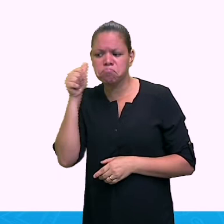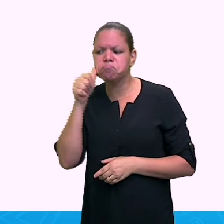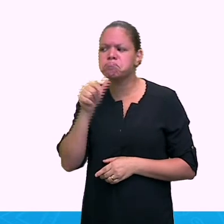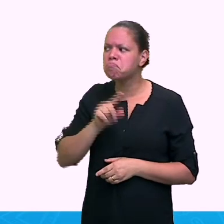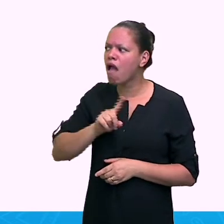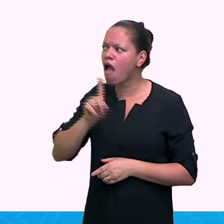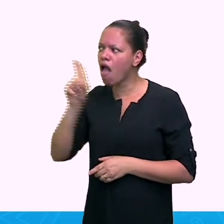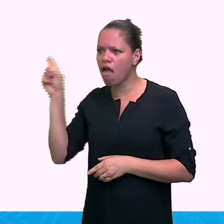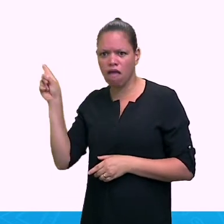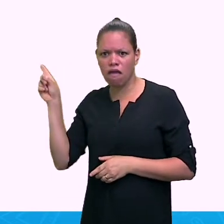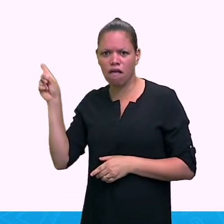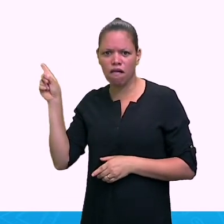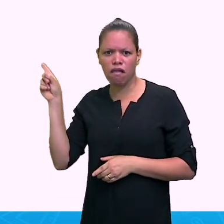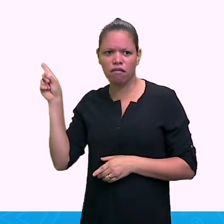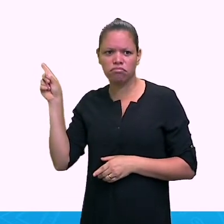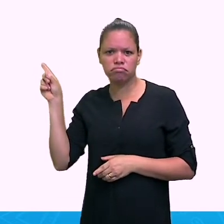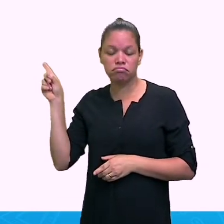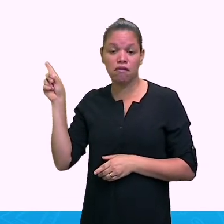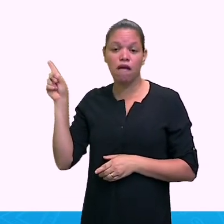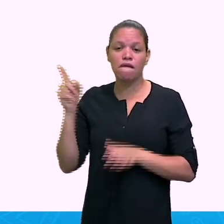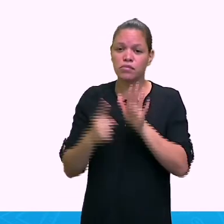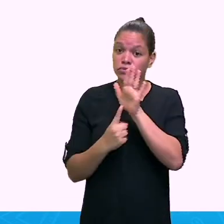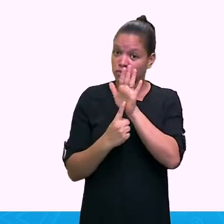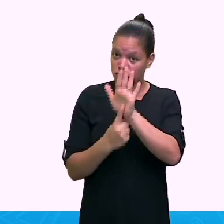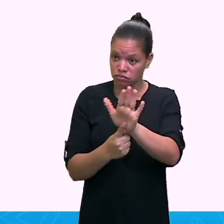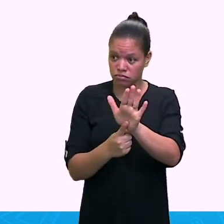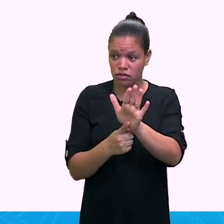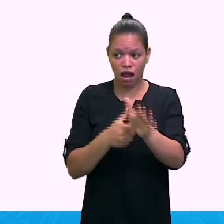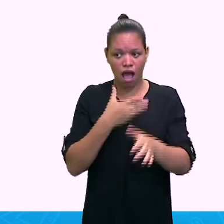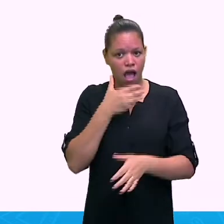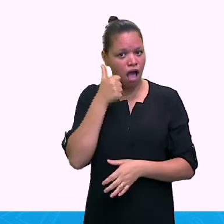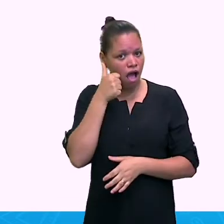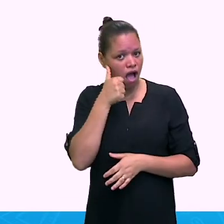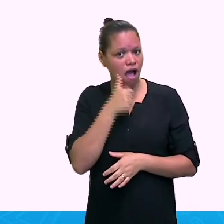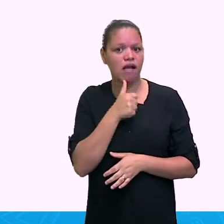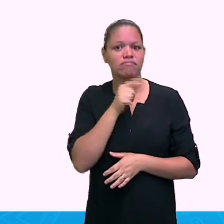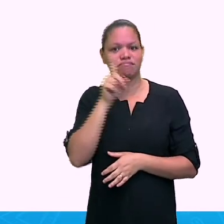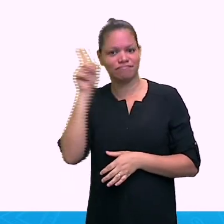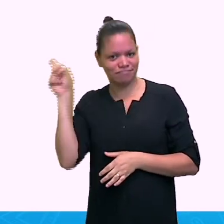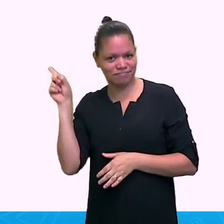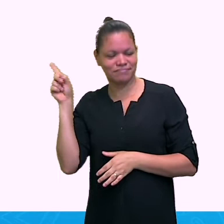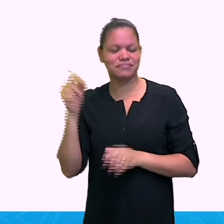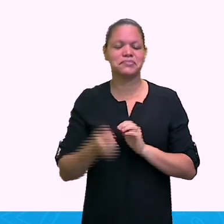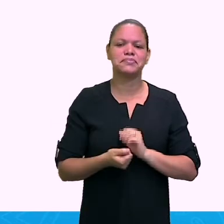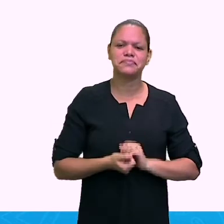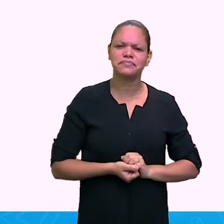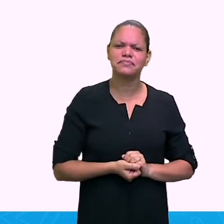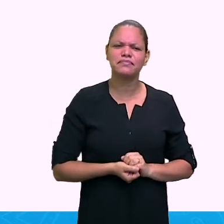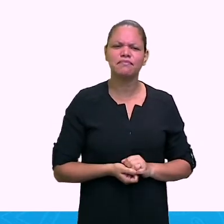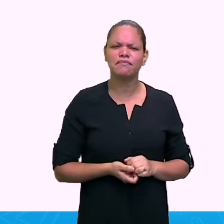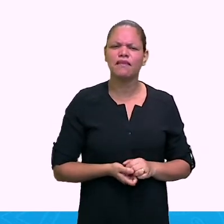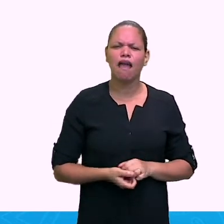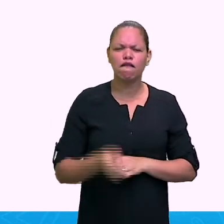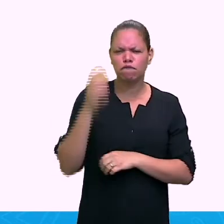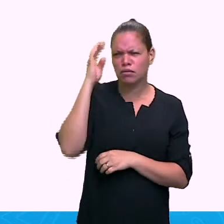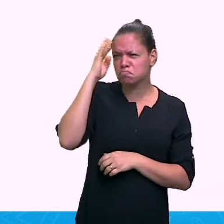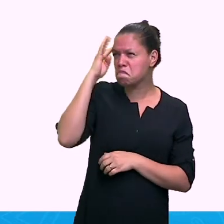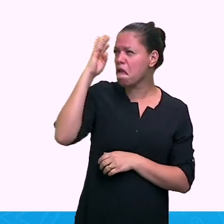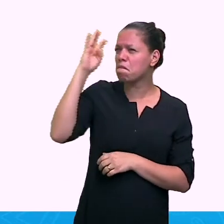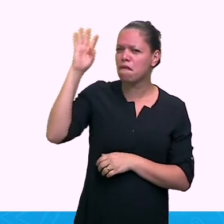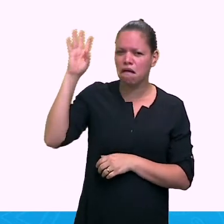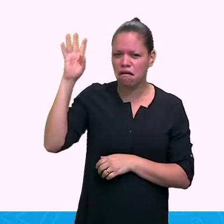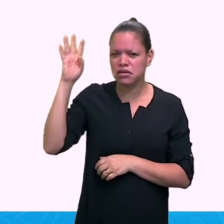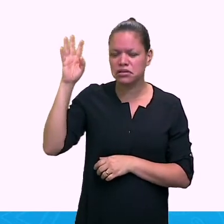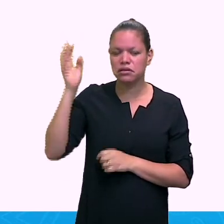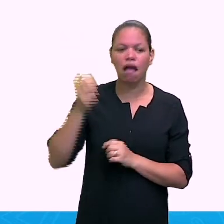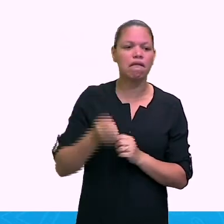é dela. Ok? Então, vamos lá. Vamos supor que ela está